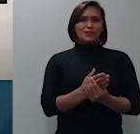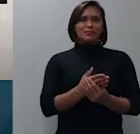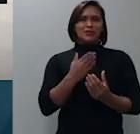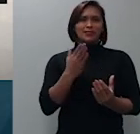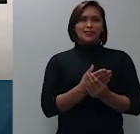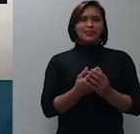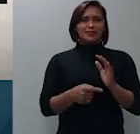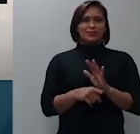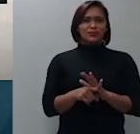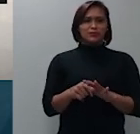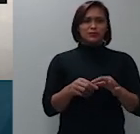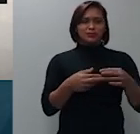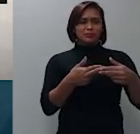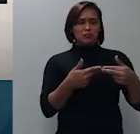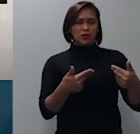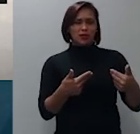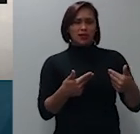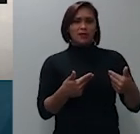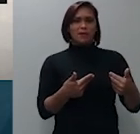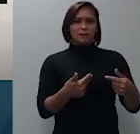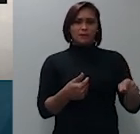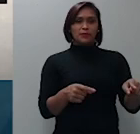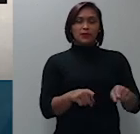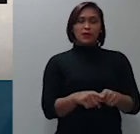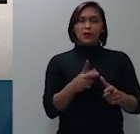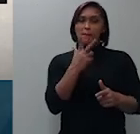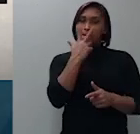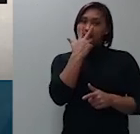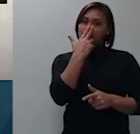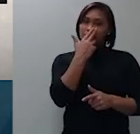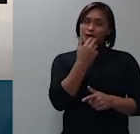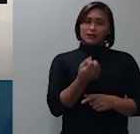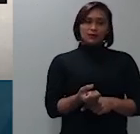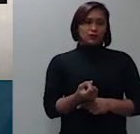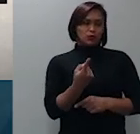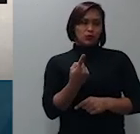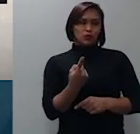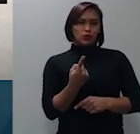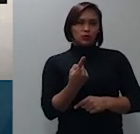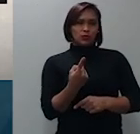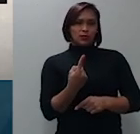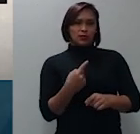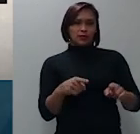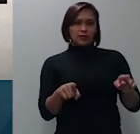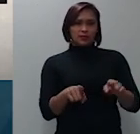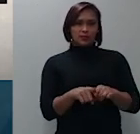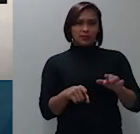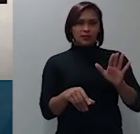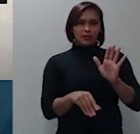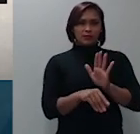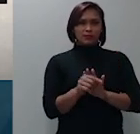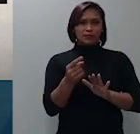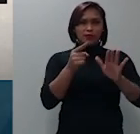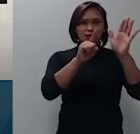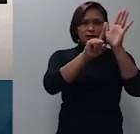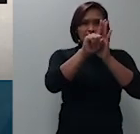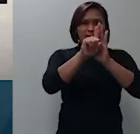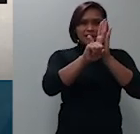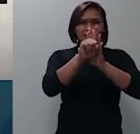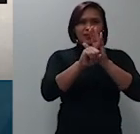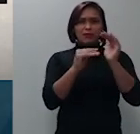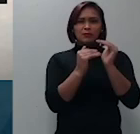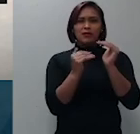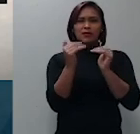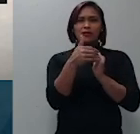me parece inédita em termos de exame pelo superior tribunal de justiça